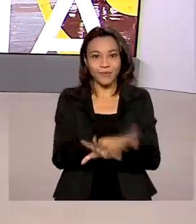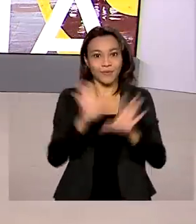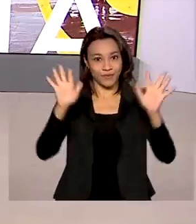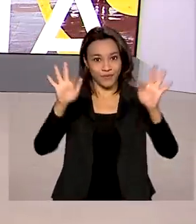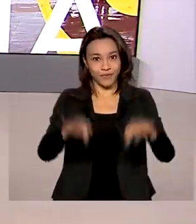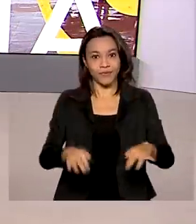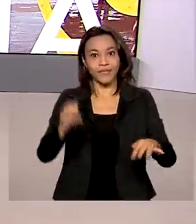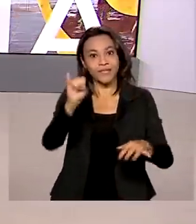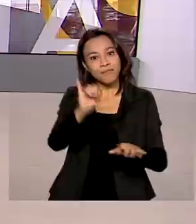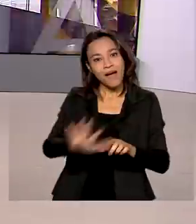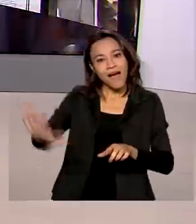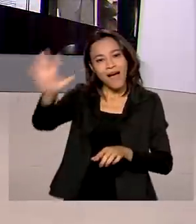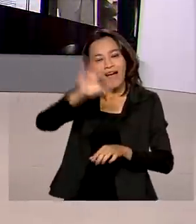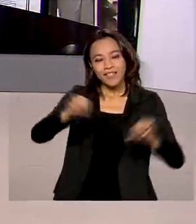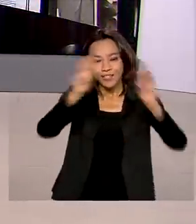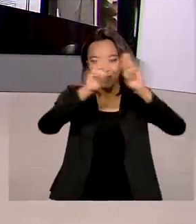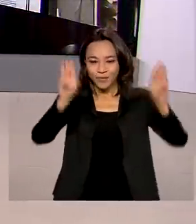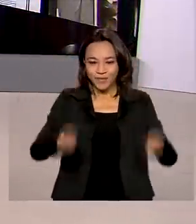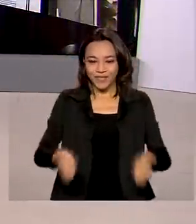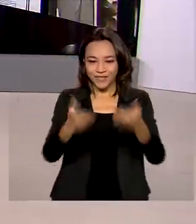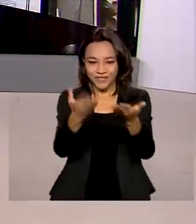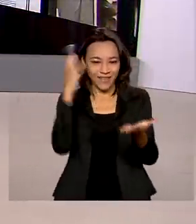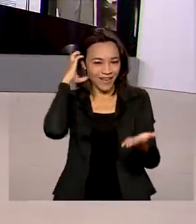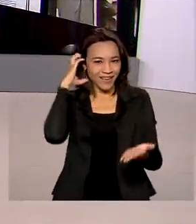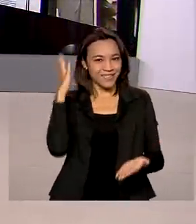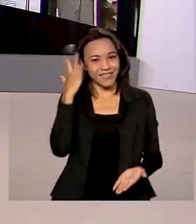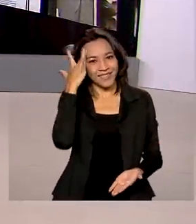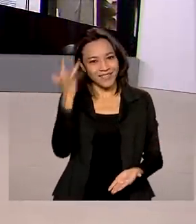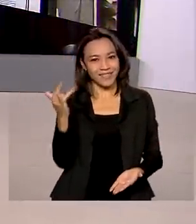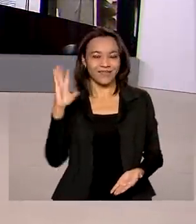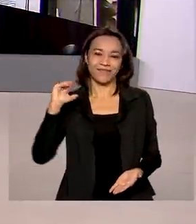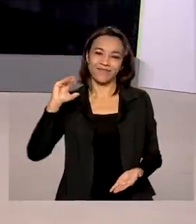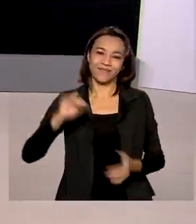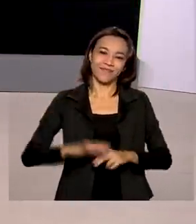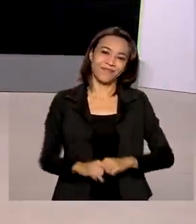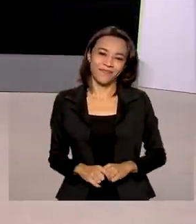encerramos com imagens do Museu da Rádio Nacional. Até amanhã. Tchau, tchau.